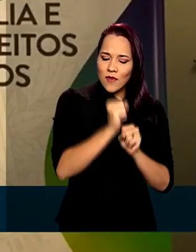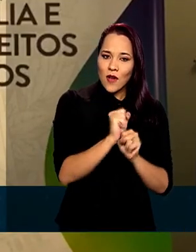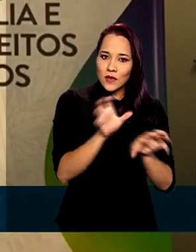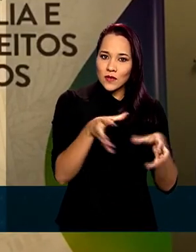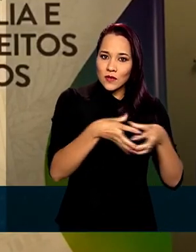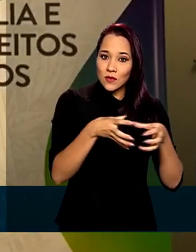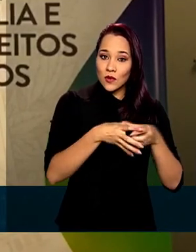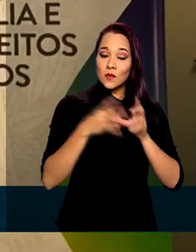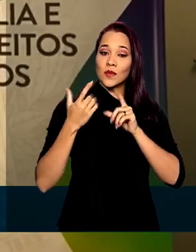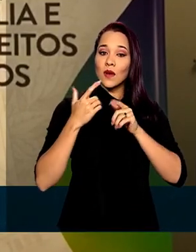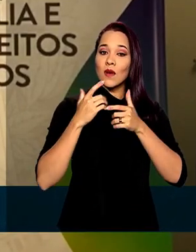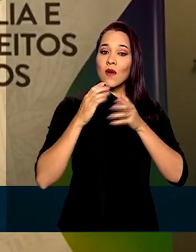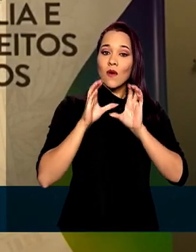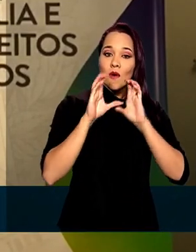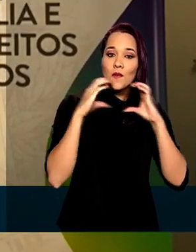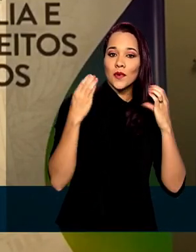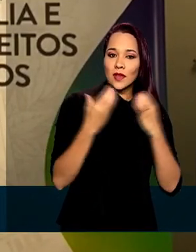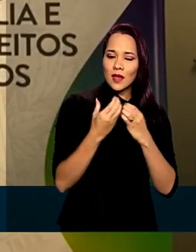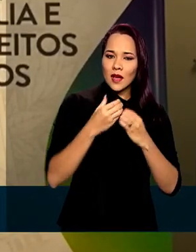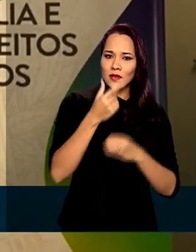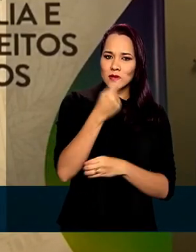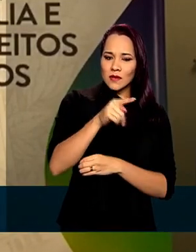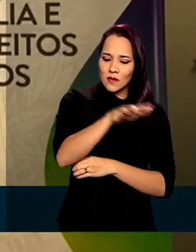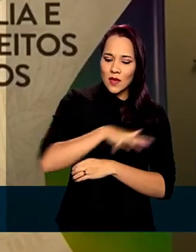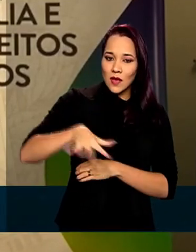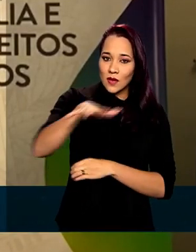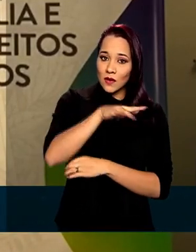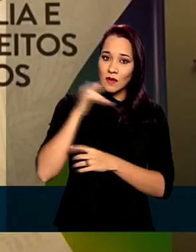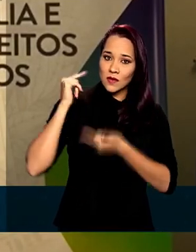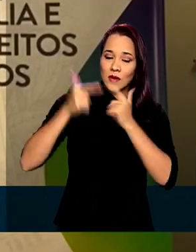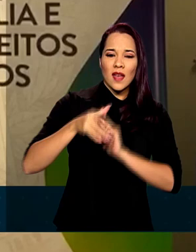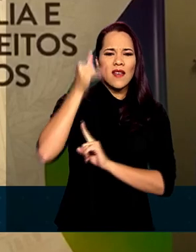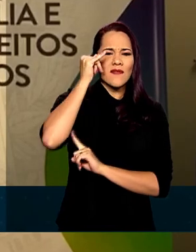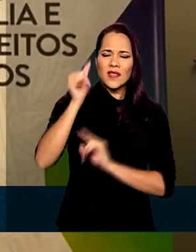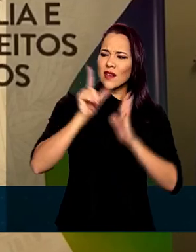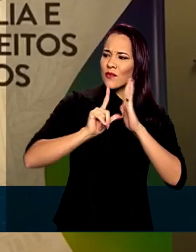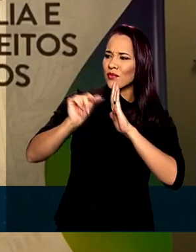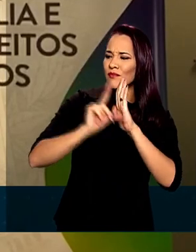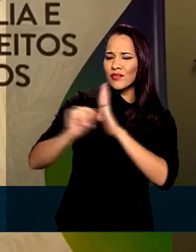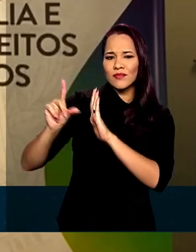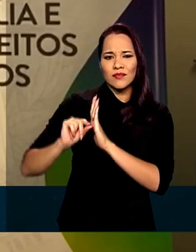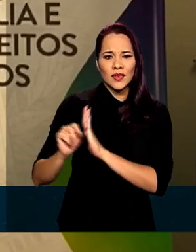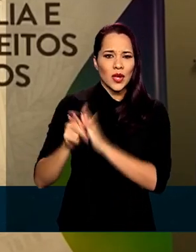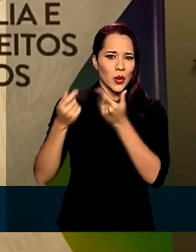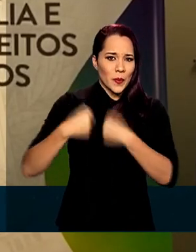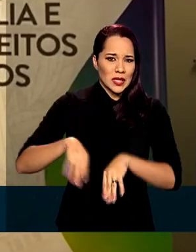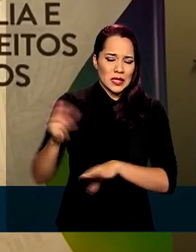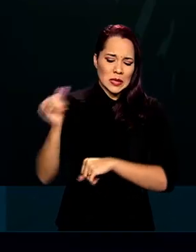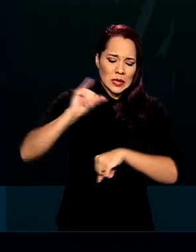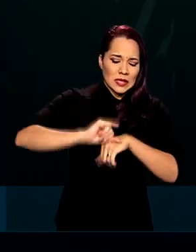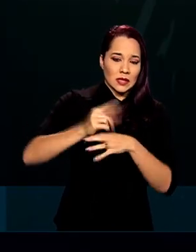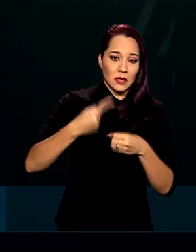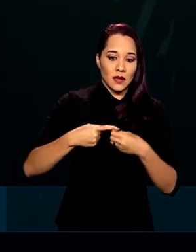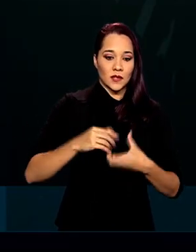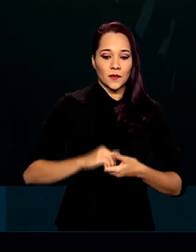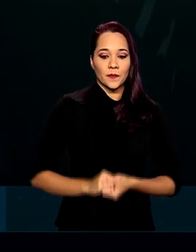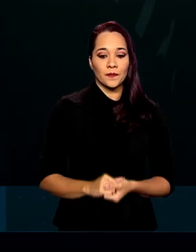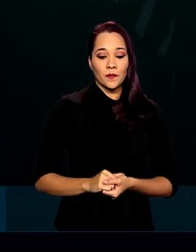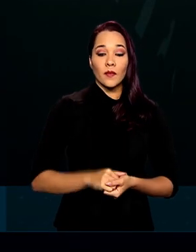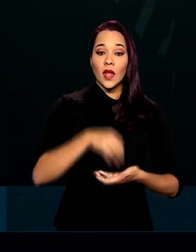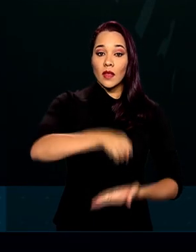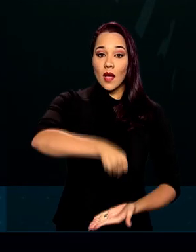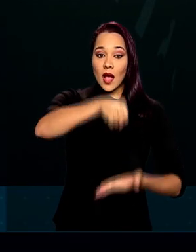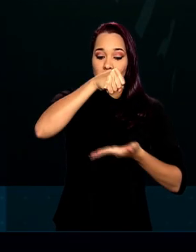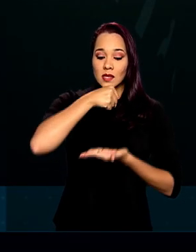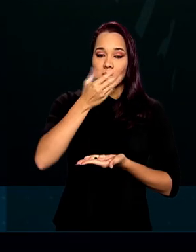membros das comunidades em seus territórios tradicionais, evitando deslocamentos desnecessários aos grandes centros urbanos. As cestas